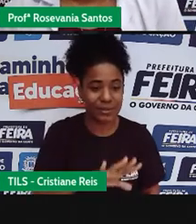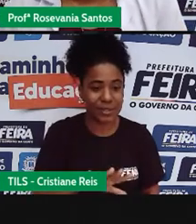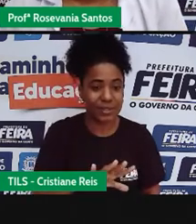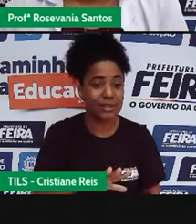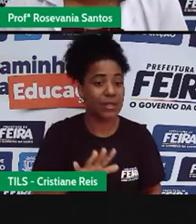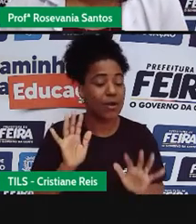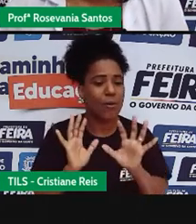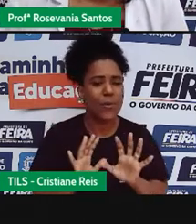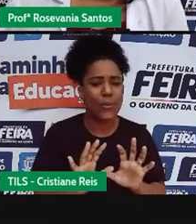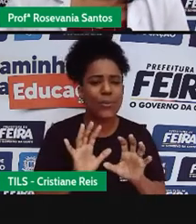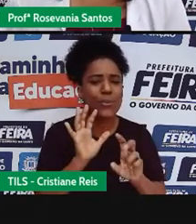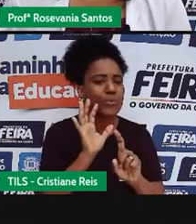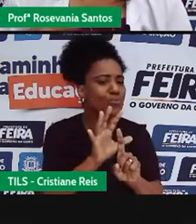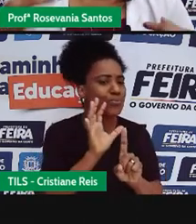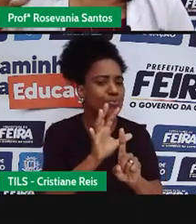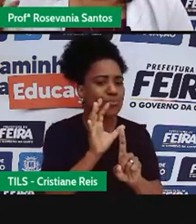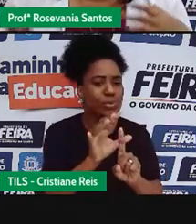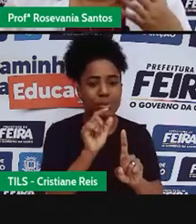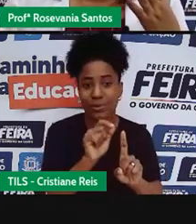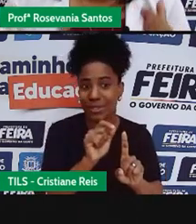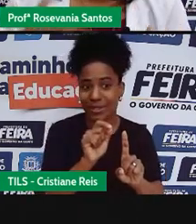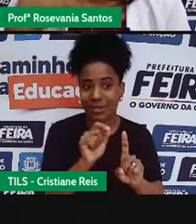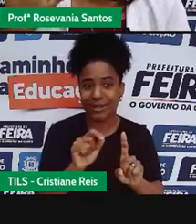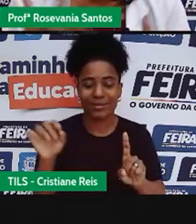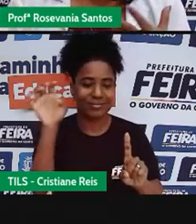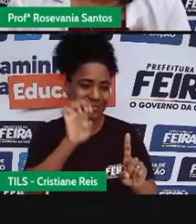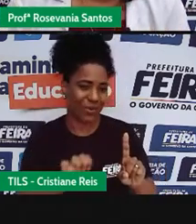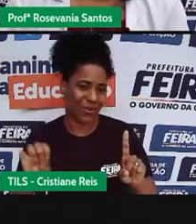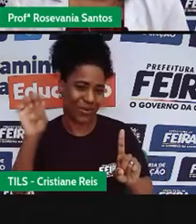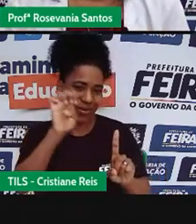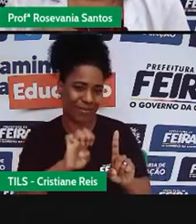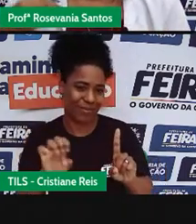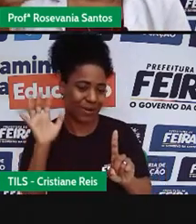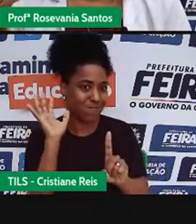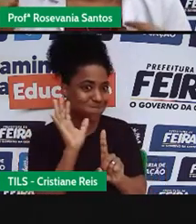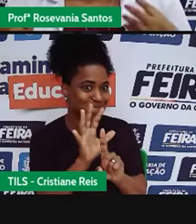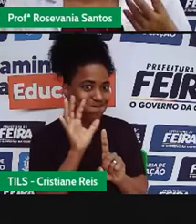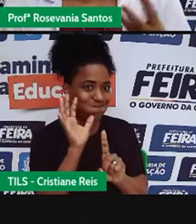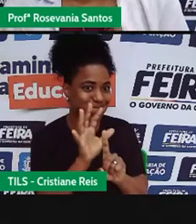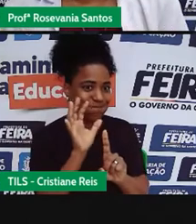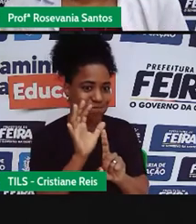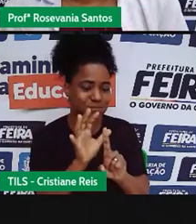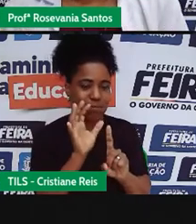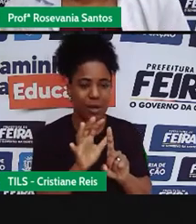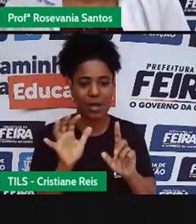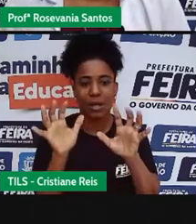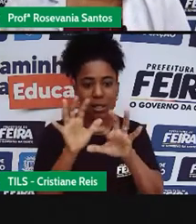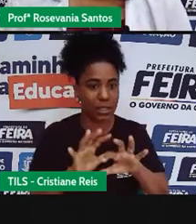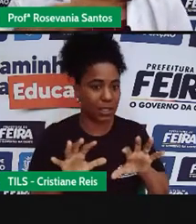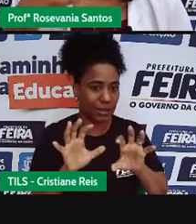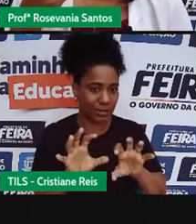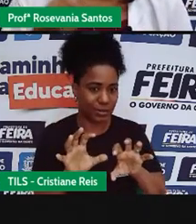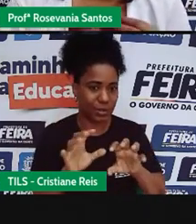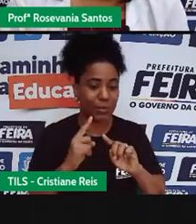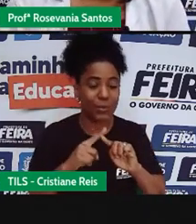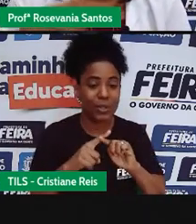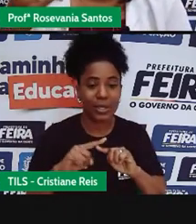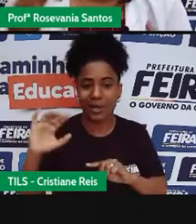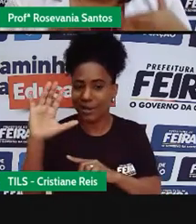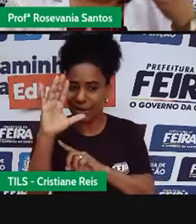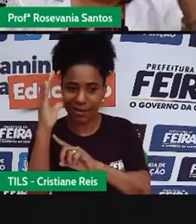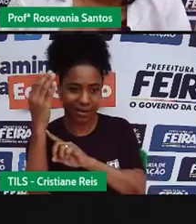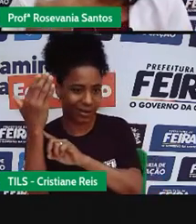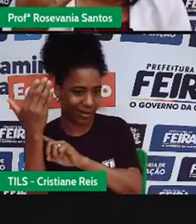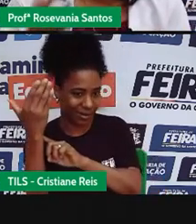povos migrantes europeus, né, e aí tem toda uma diferença cultural, tem toda uma diferença climática, aí